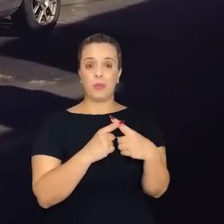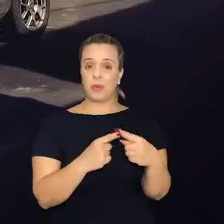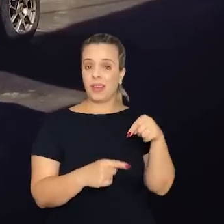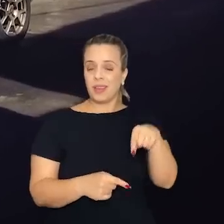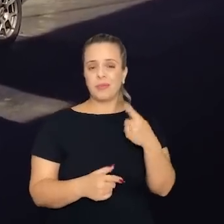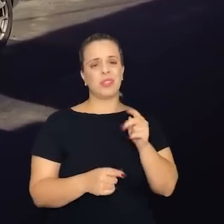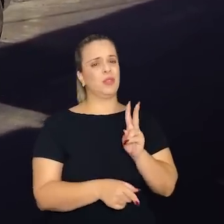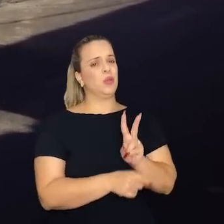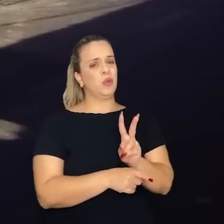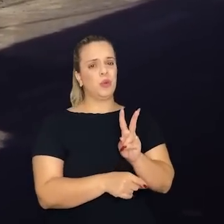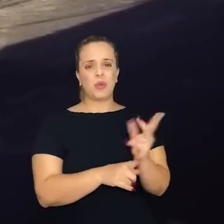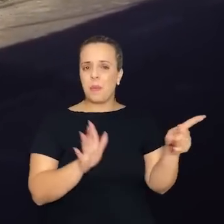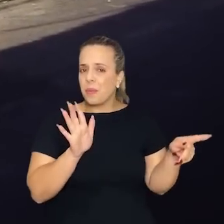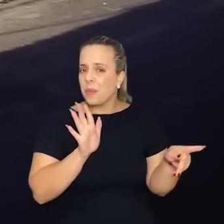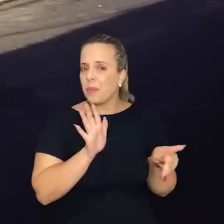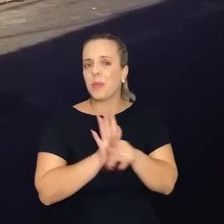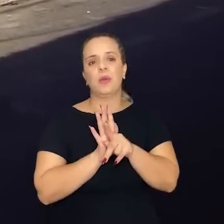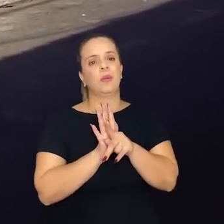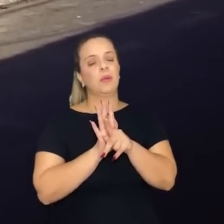de cuidados específicos.